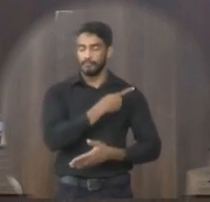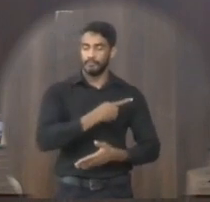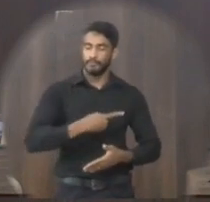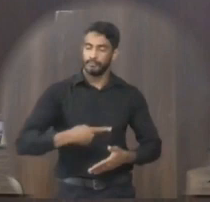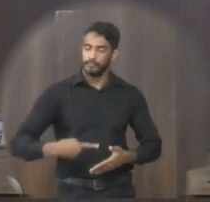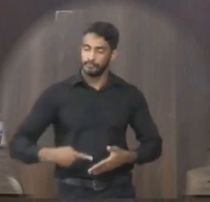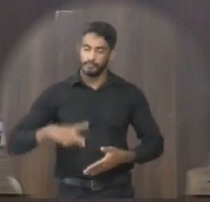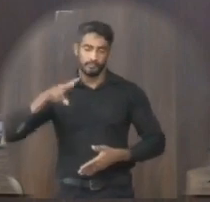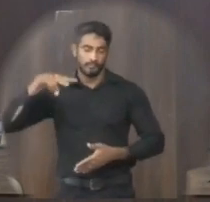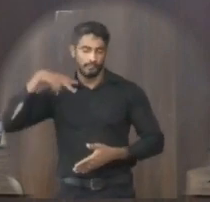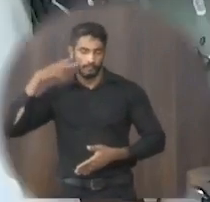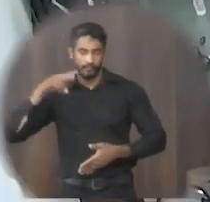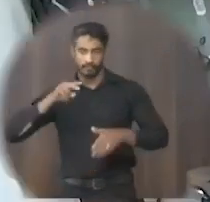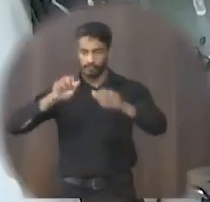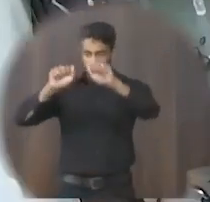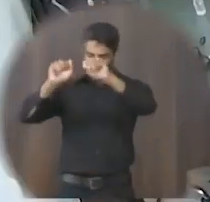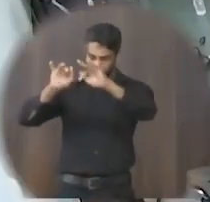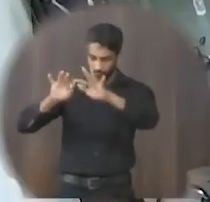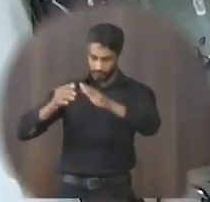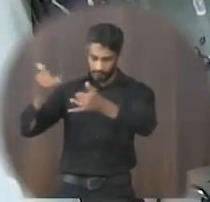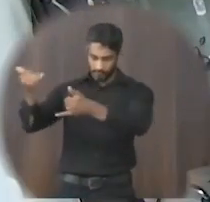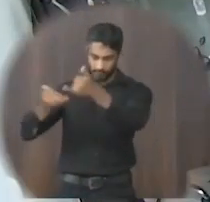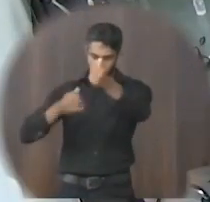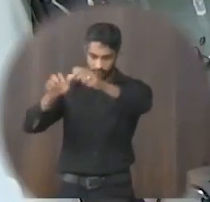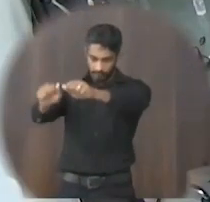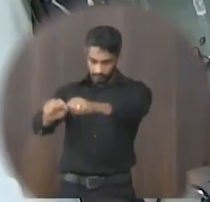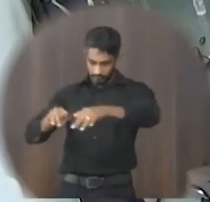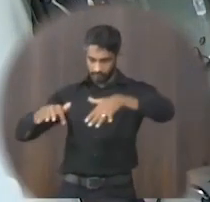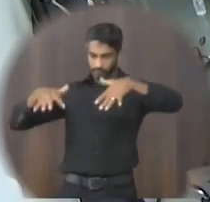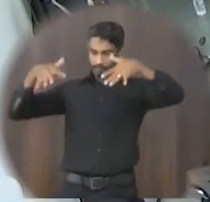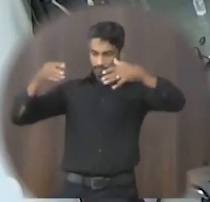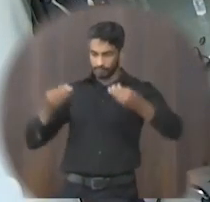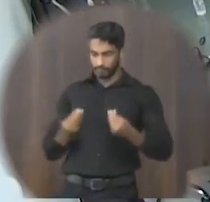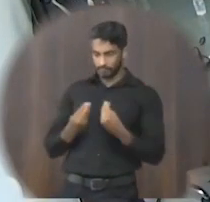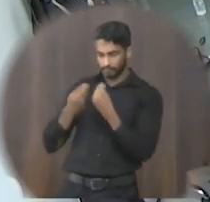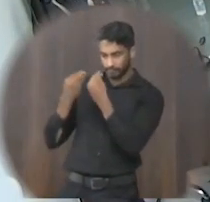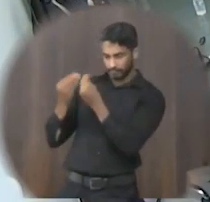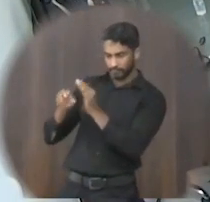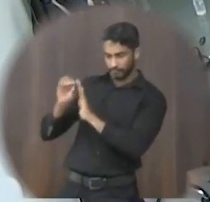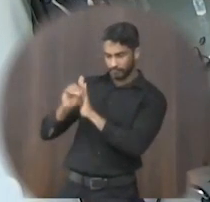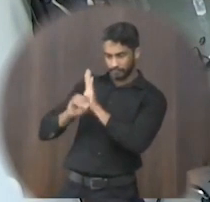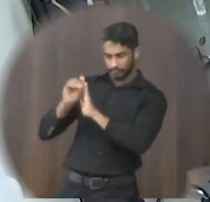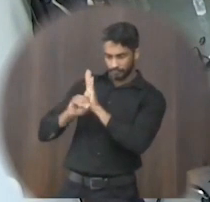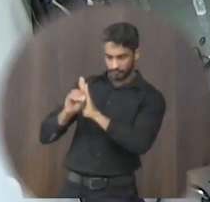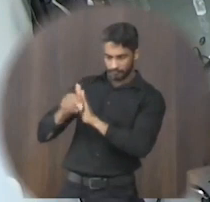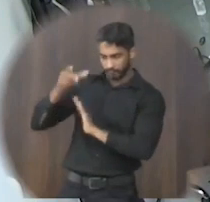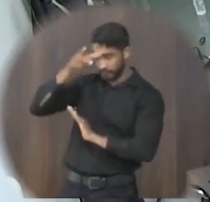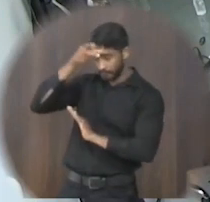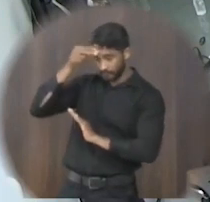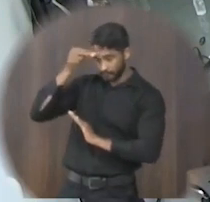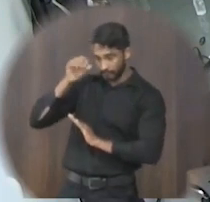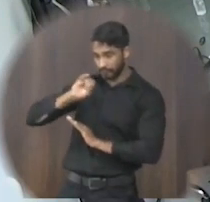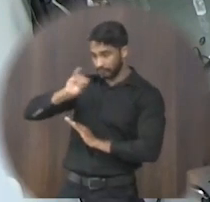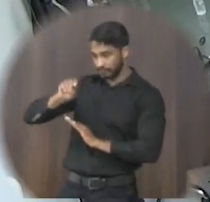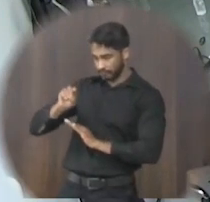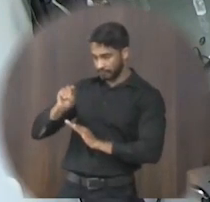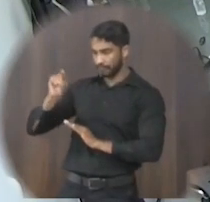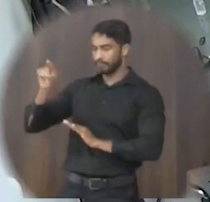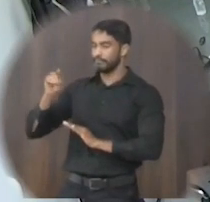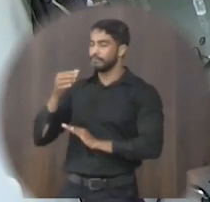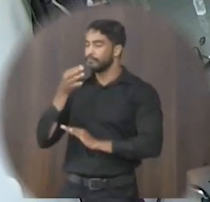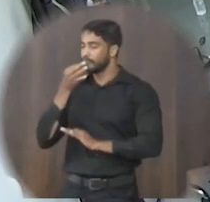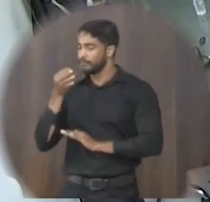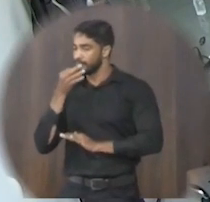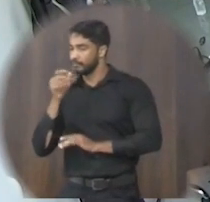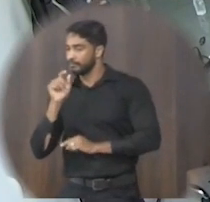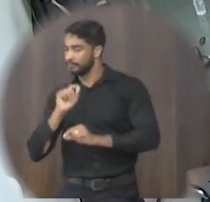o vereador que subscreve vem na forma regimental requer que seja encaminhado ofício ao prefeito Janaúba José Aparecido Mendes Santos sugerindo